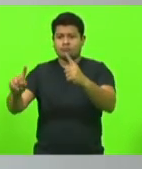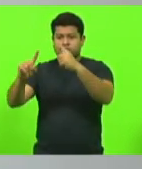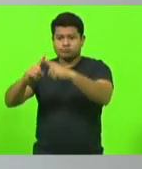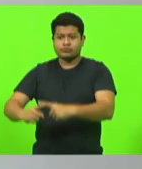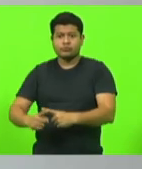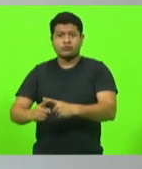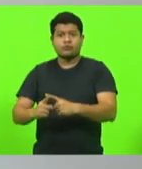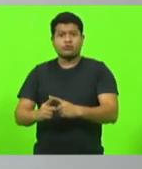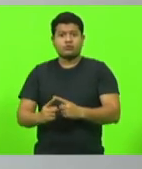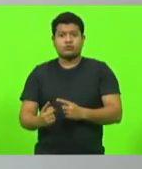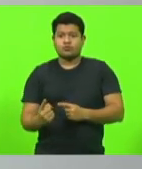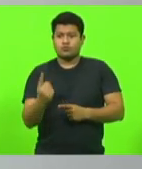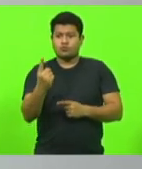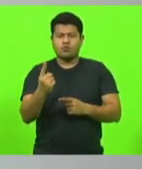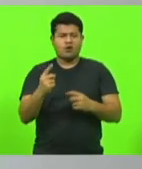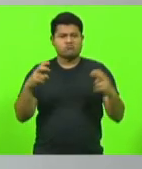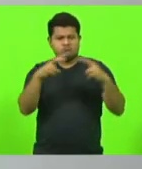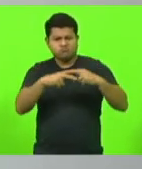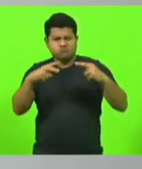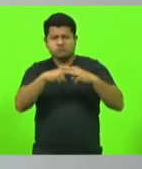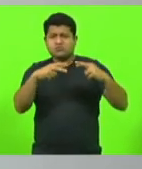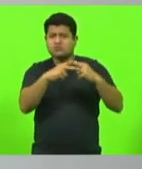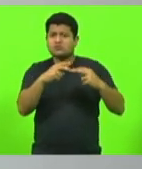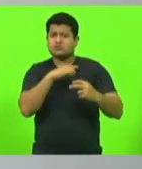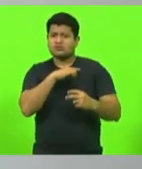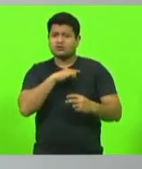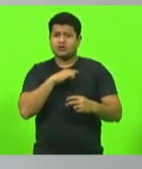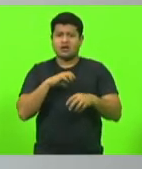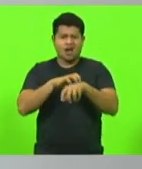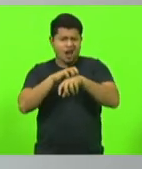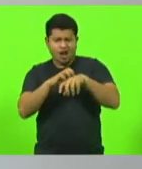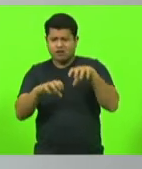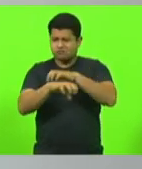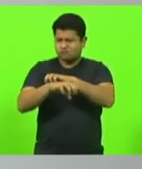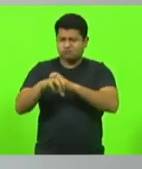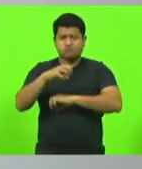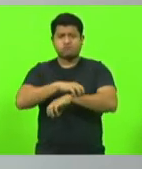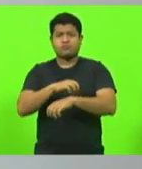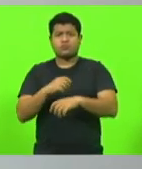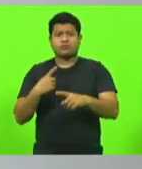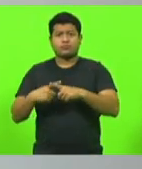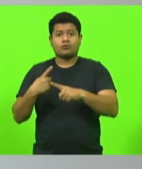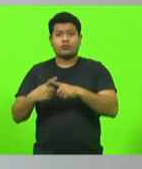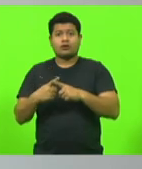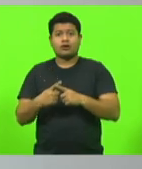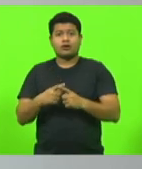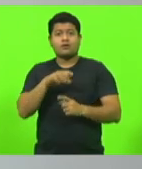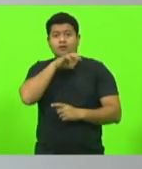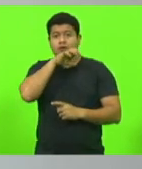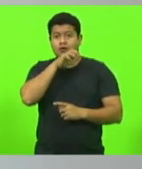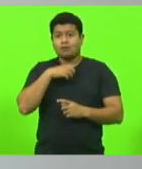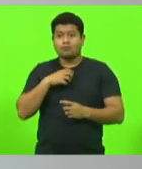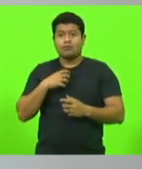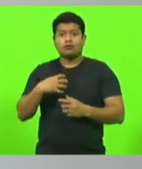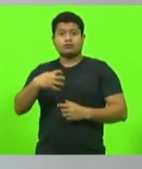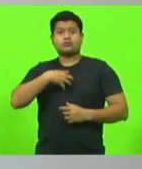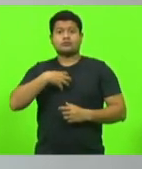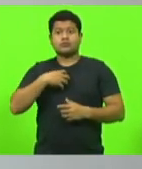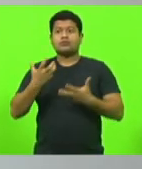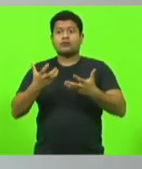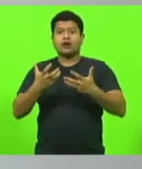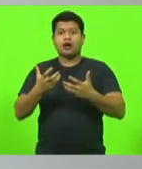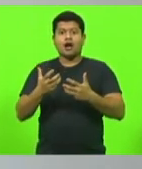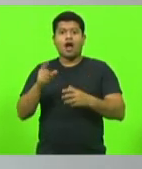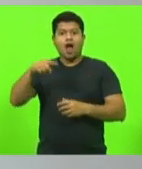outro, um machuca o outro, ficam se mordendo, porque o animal ele é feito para caçar, o instinto dele é pegar um